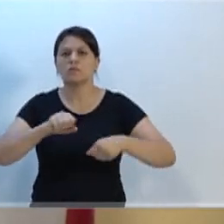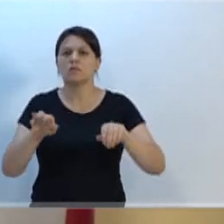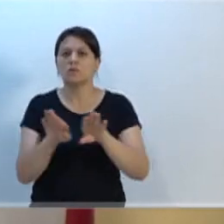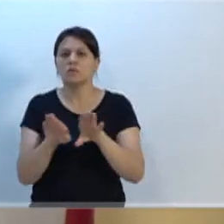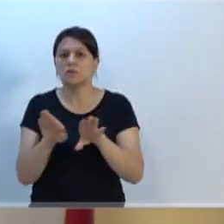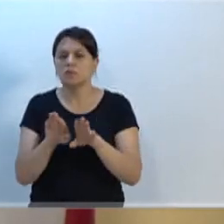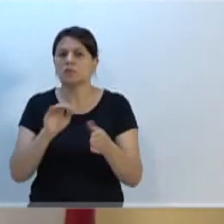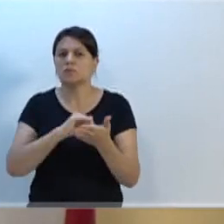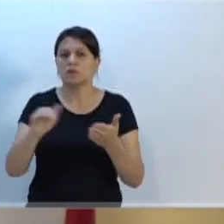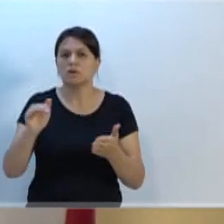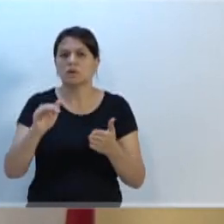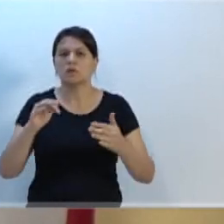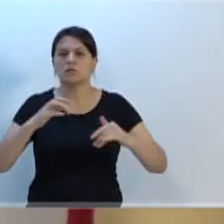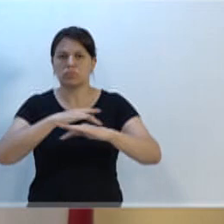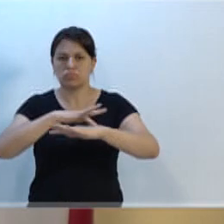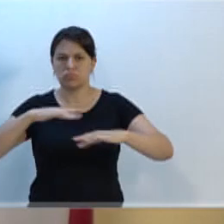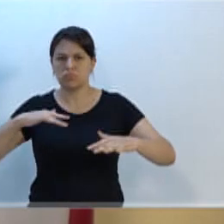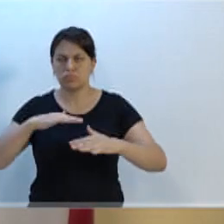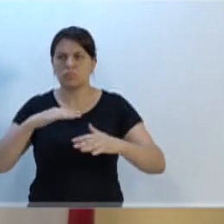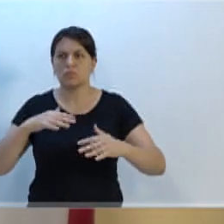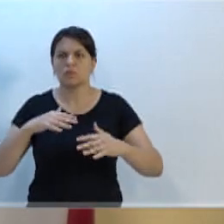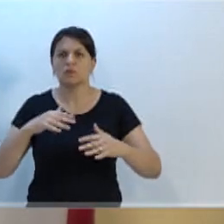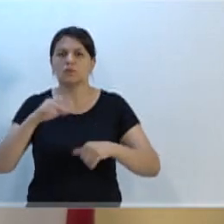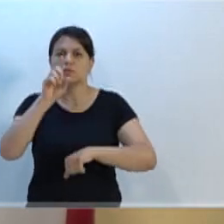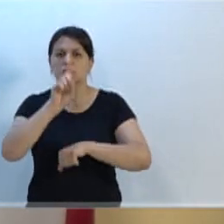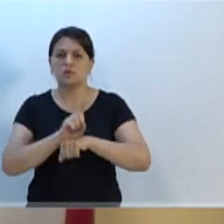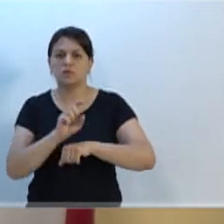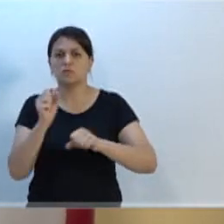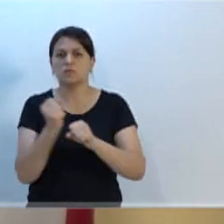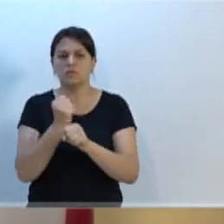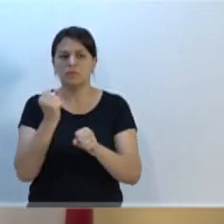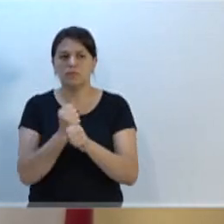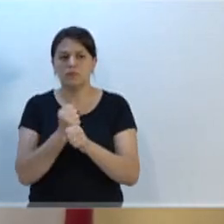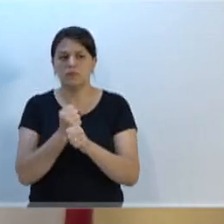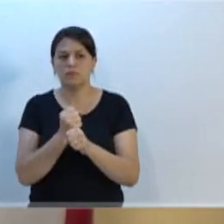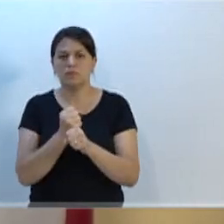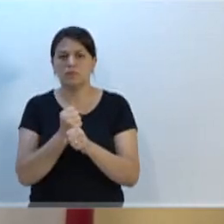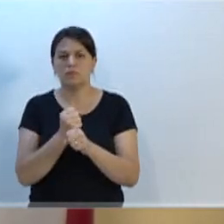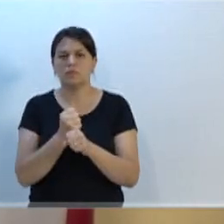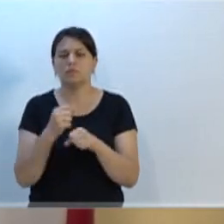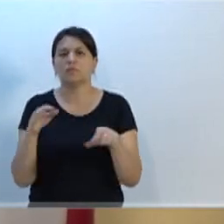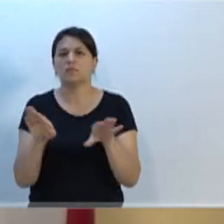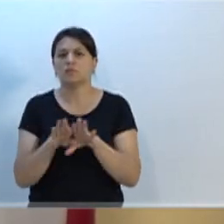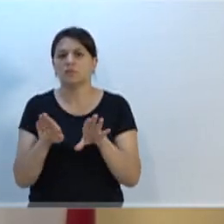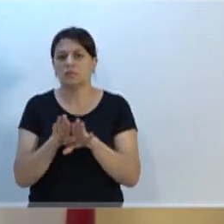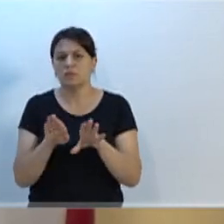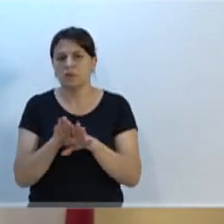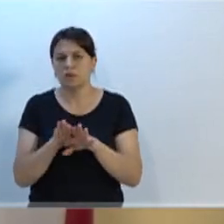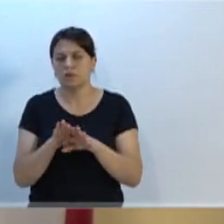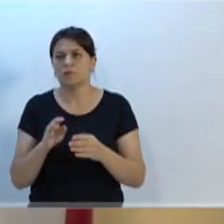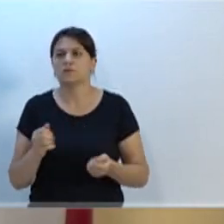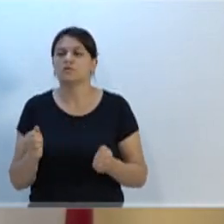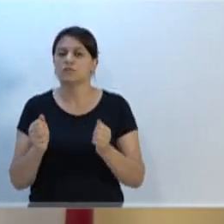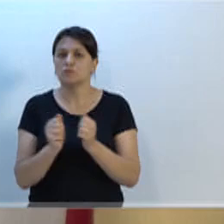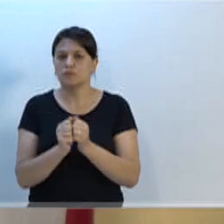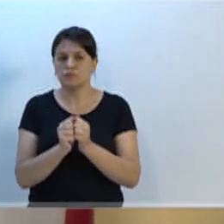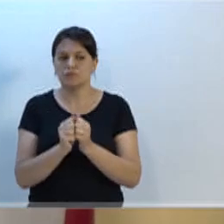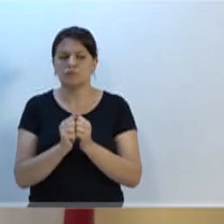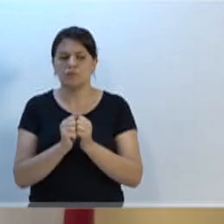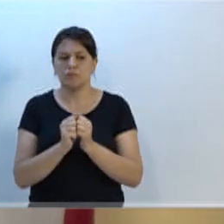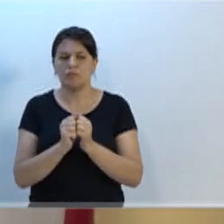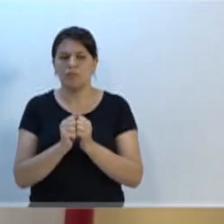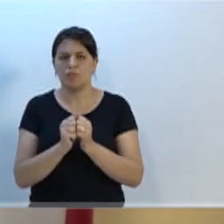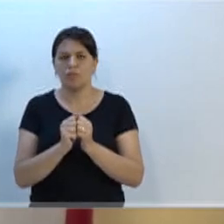e Transporte, Éder Barão, diretor de obras, Micael Maiocchio, Fernando Polese, também da